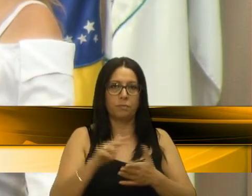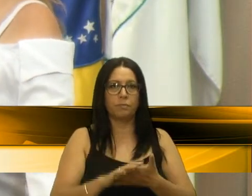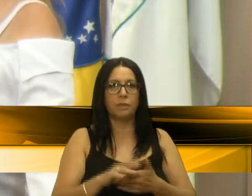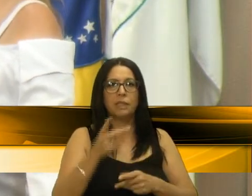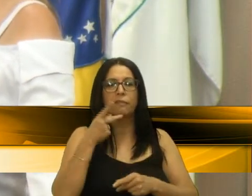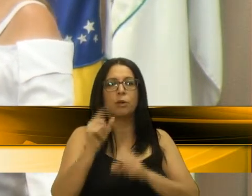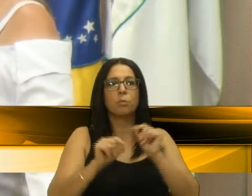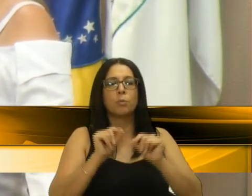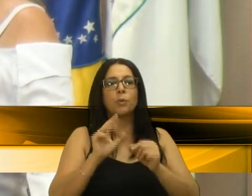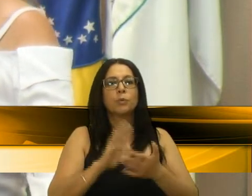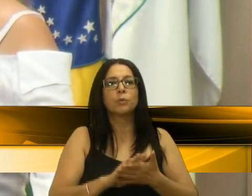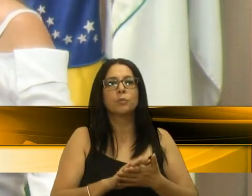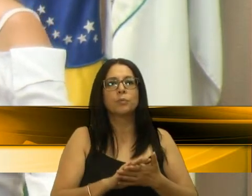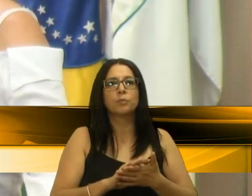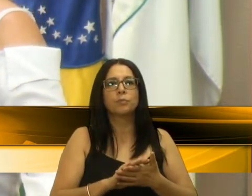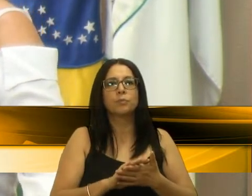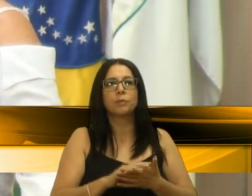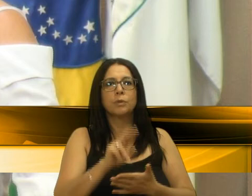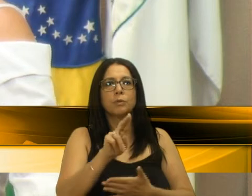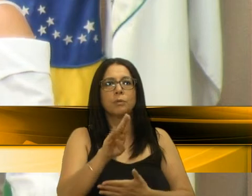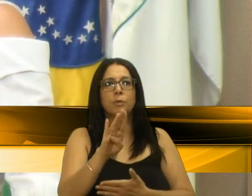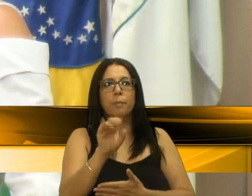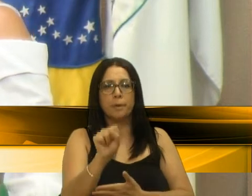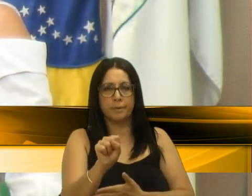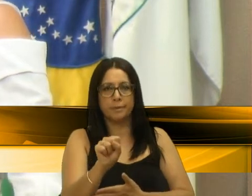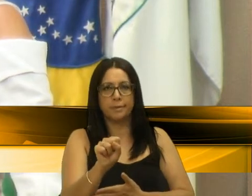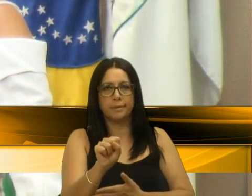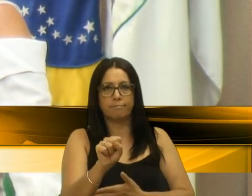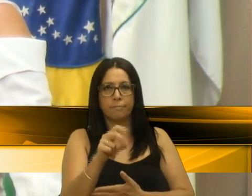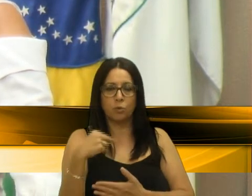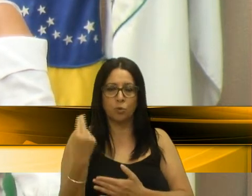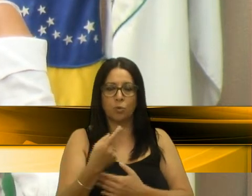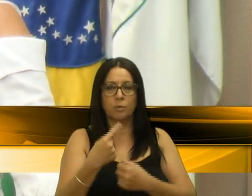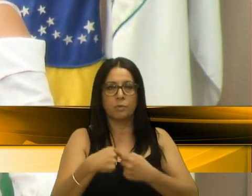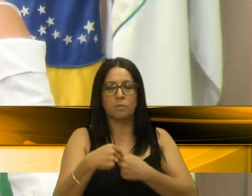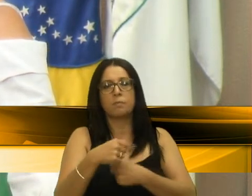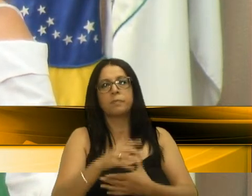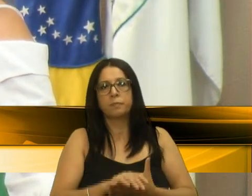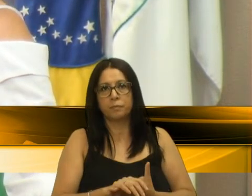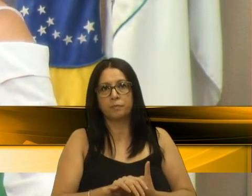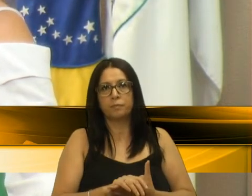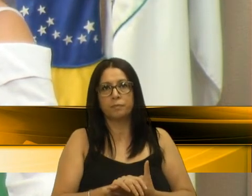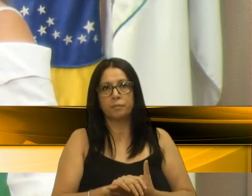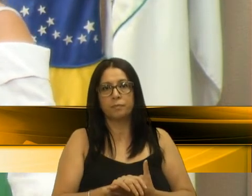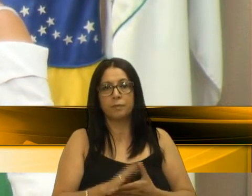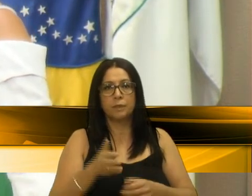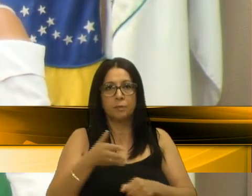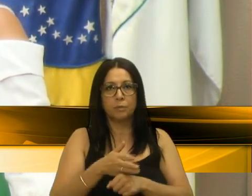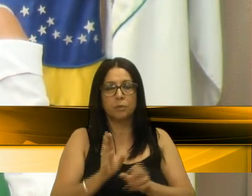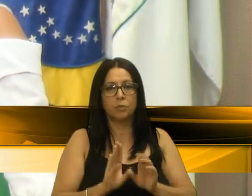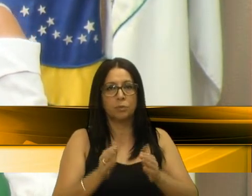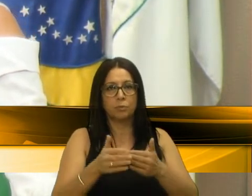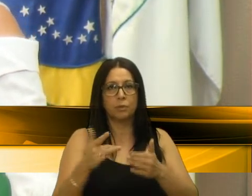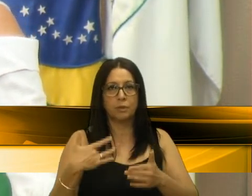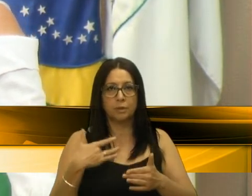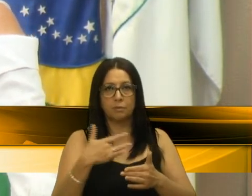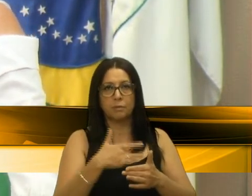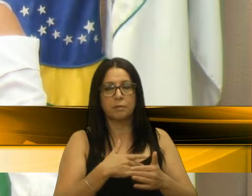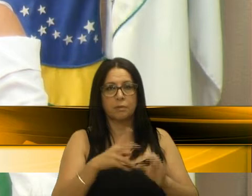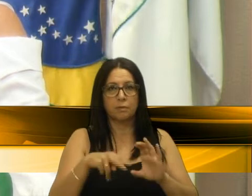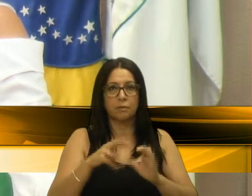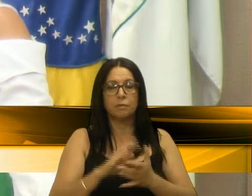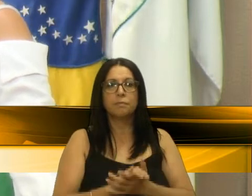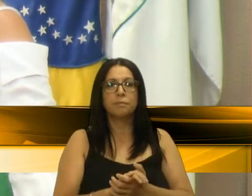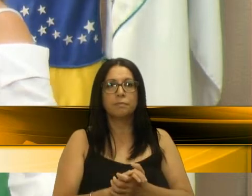falar um pouco a respeito das unidades básicas de saúde do nosso município, enquanto integrante da Comissão de Saúde da Câmara de